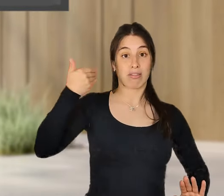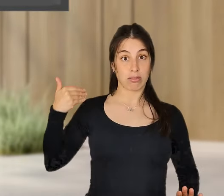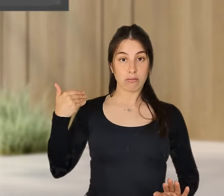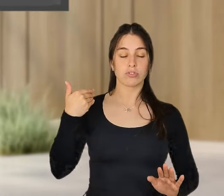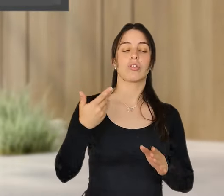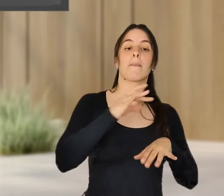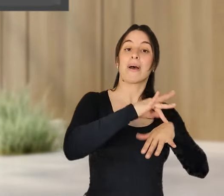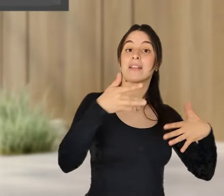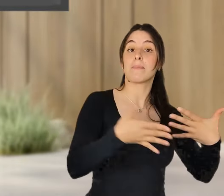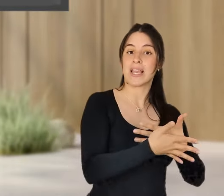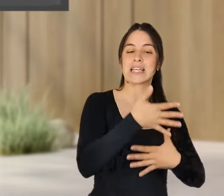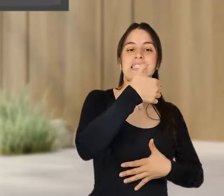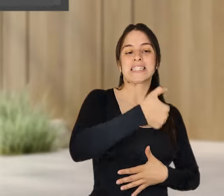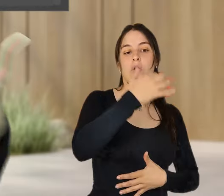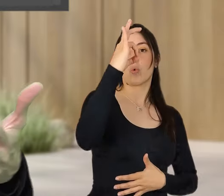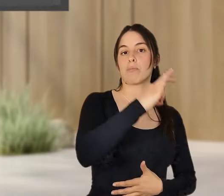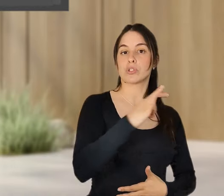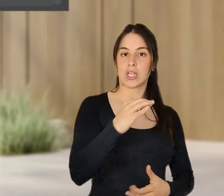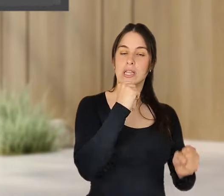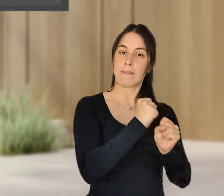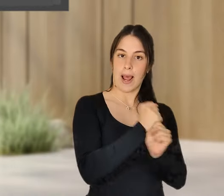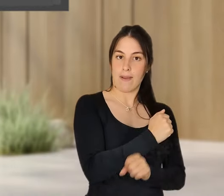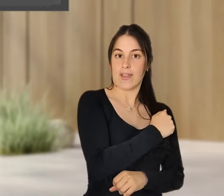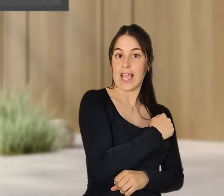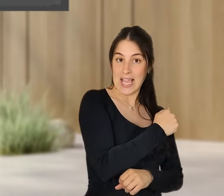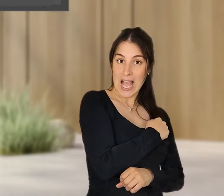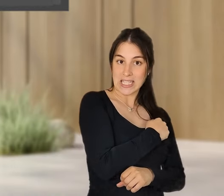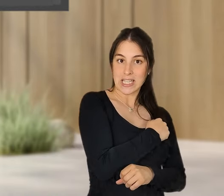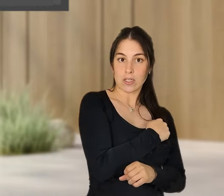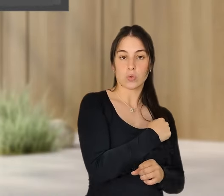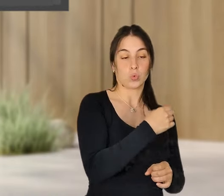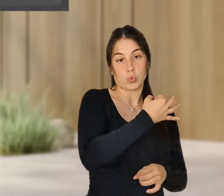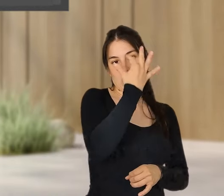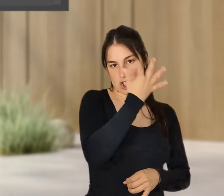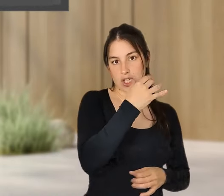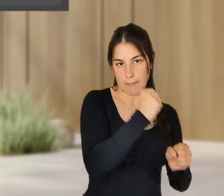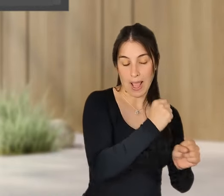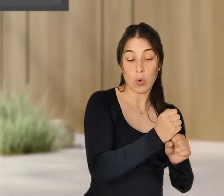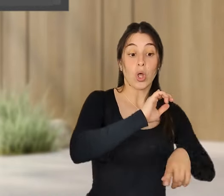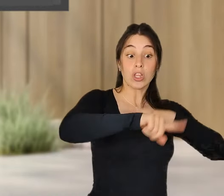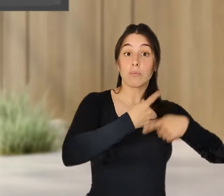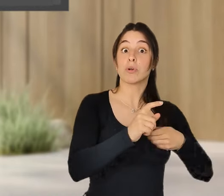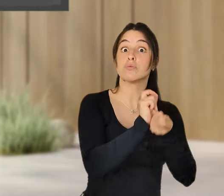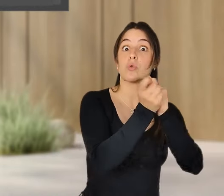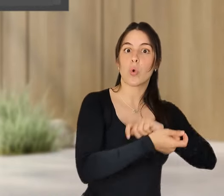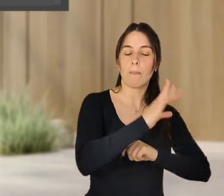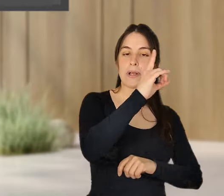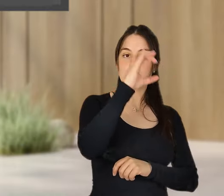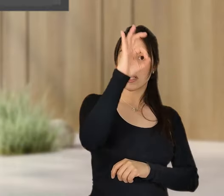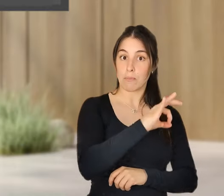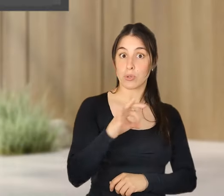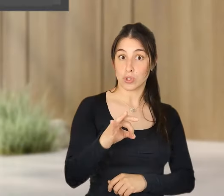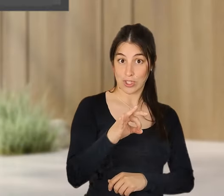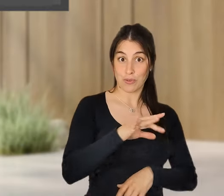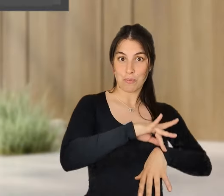só 5% dos dias de trabalho eram dias de trabalhados em casa. Depois, durante a pandemia, subiu para 60 e tal por cento e